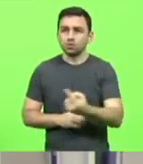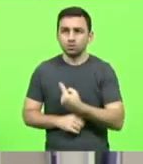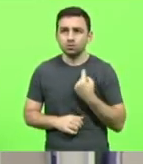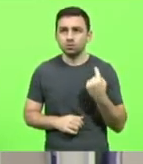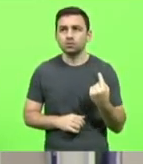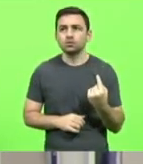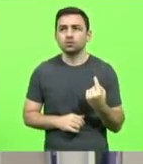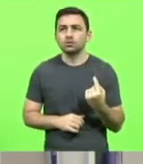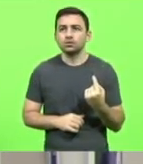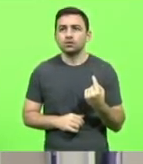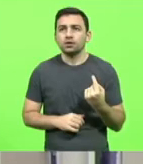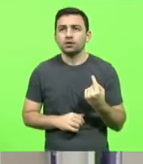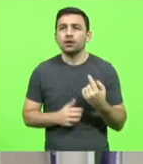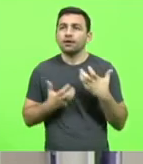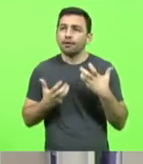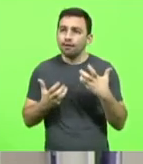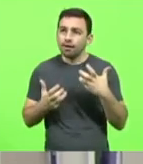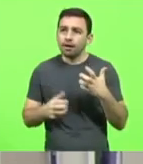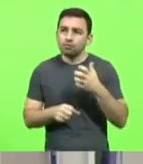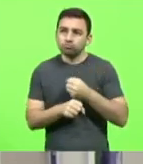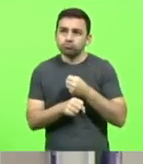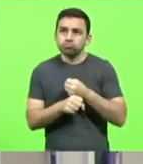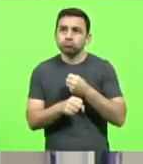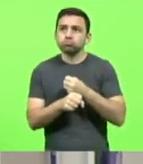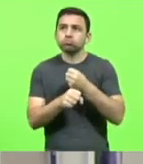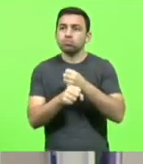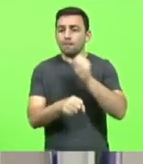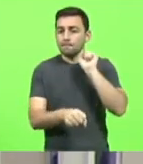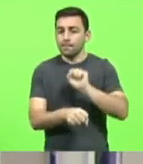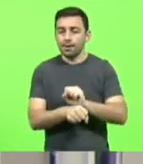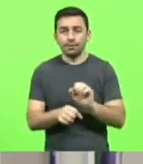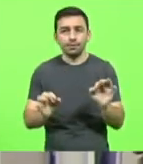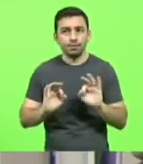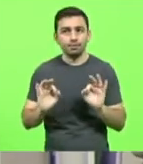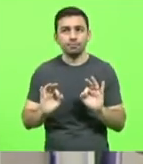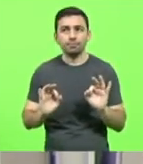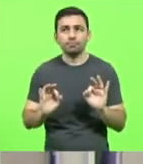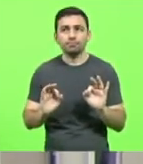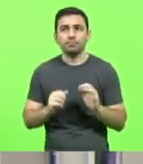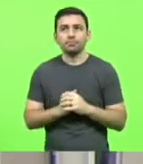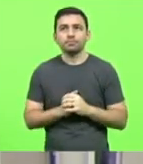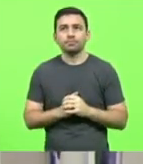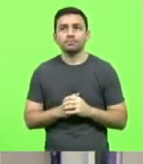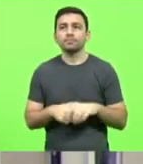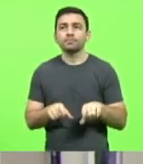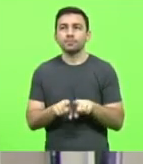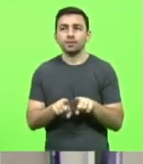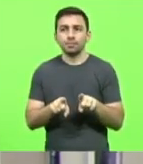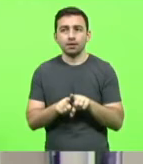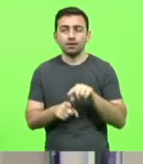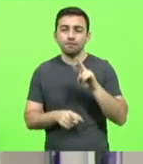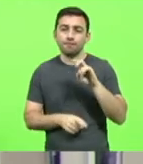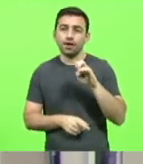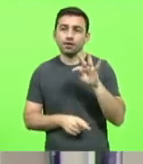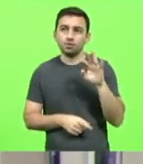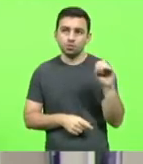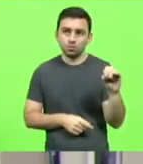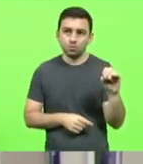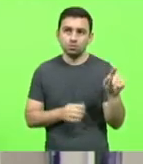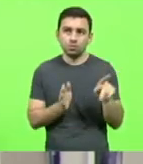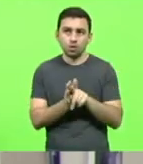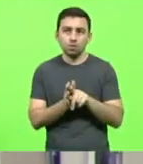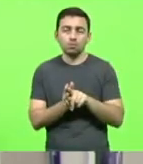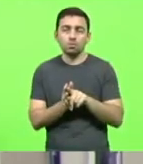nesse momento que essas obras não paralisem. E ficou mais importante ainda com os vetos que o orçamento federal